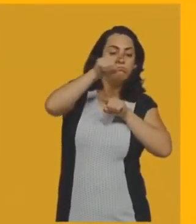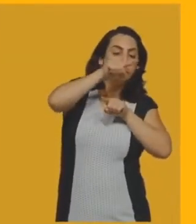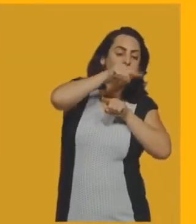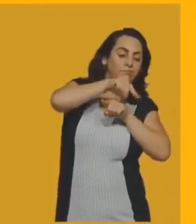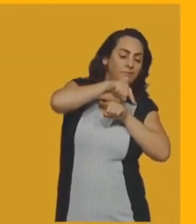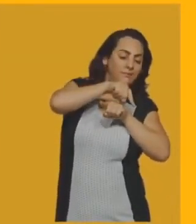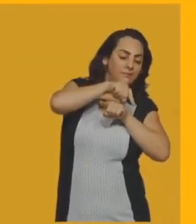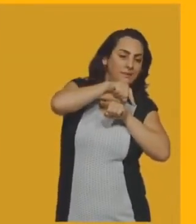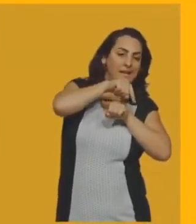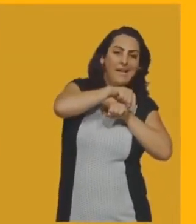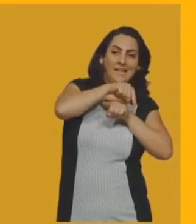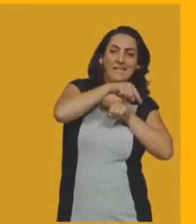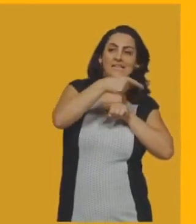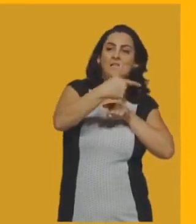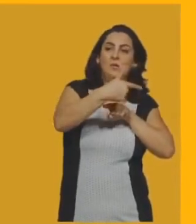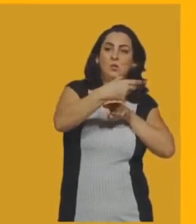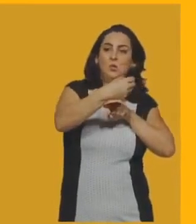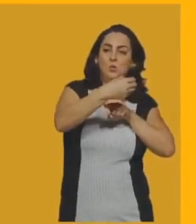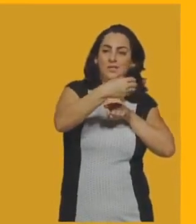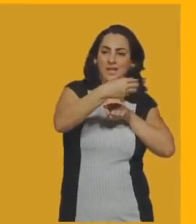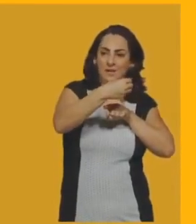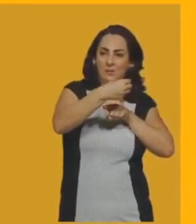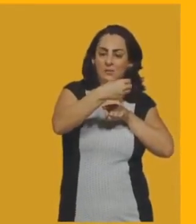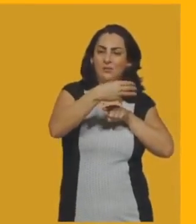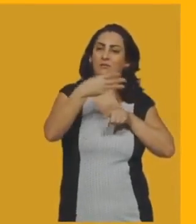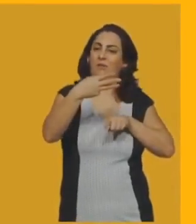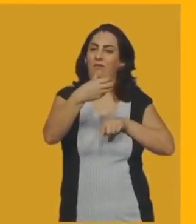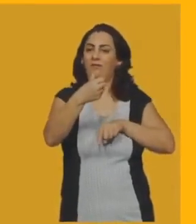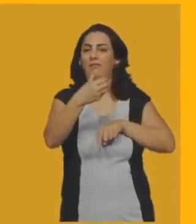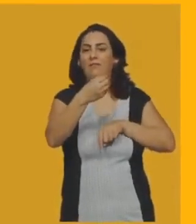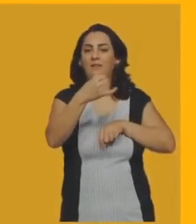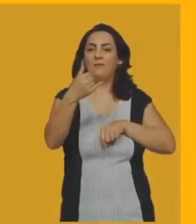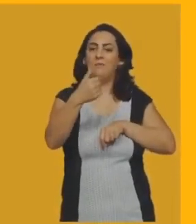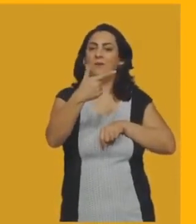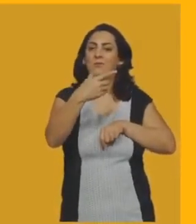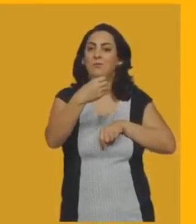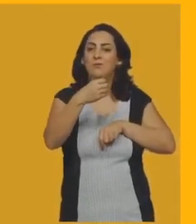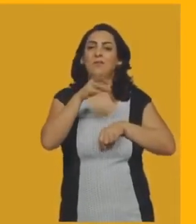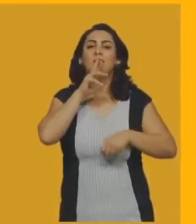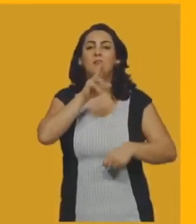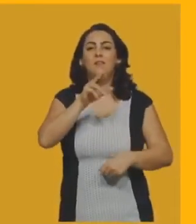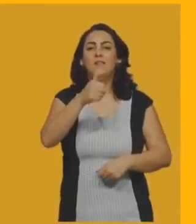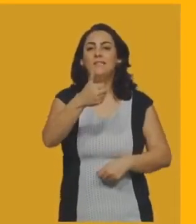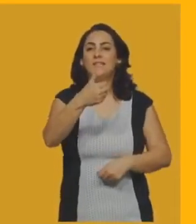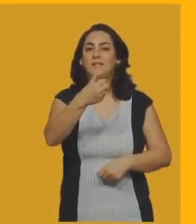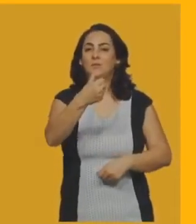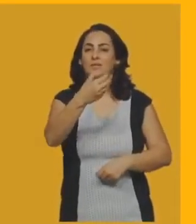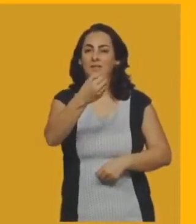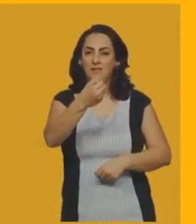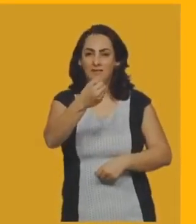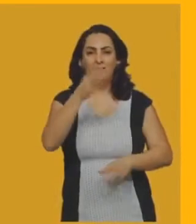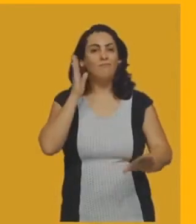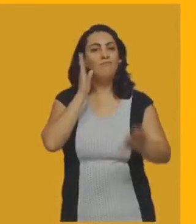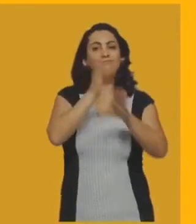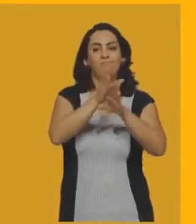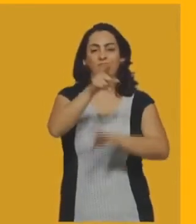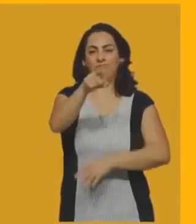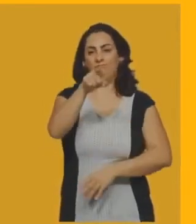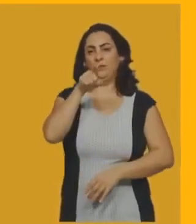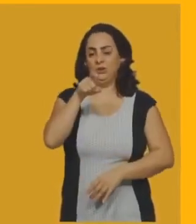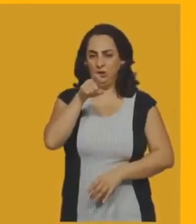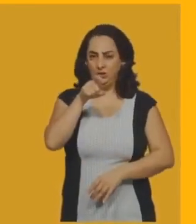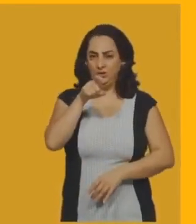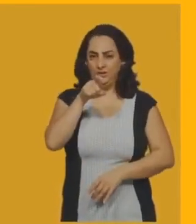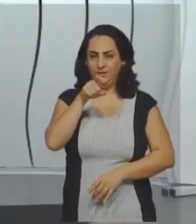mais 200, né, é igual a quanto? 360, então x é igual a 360 menos